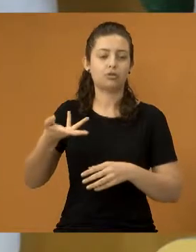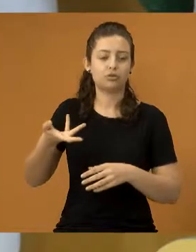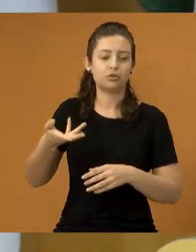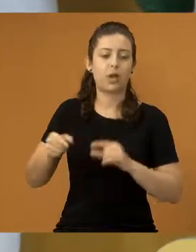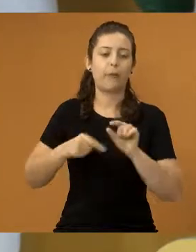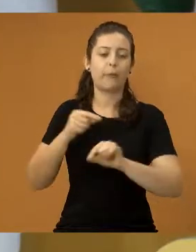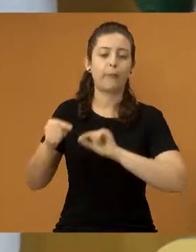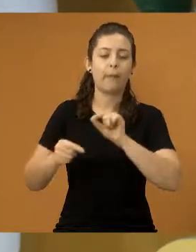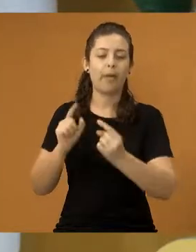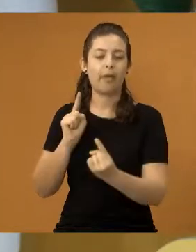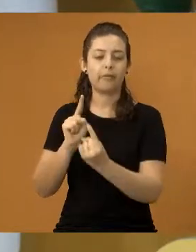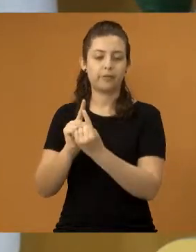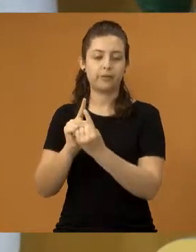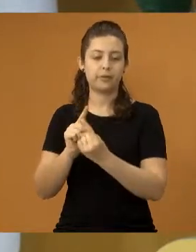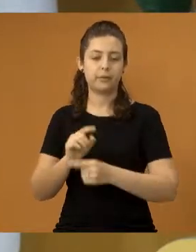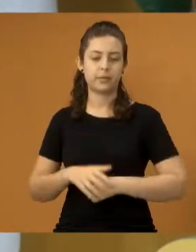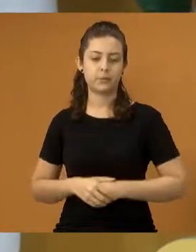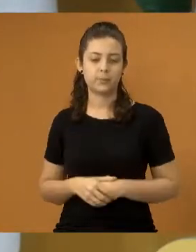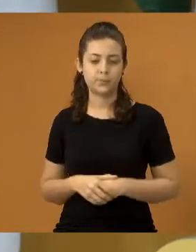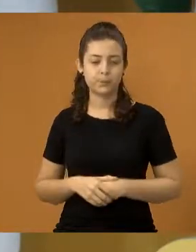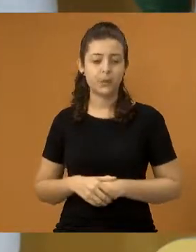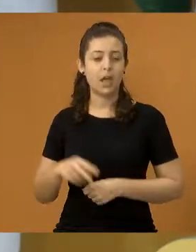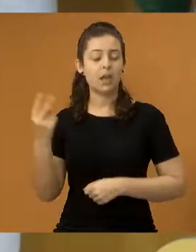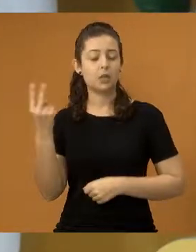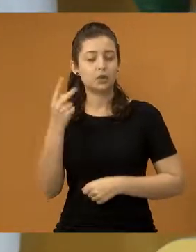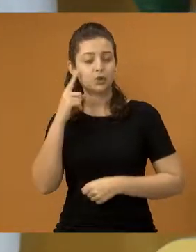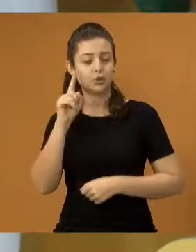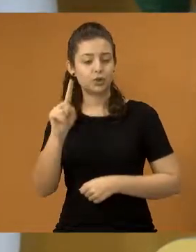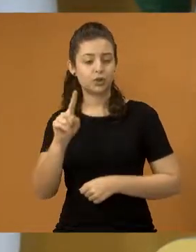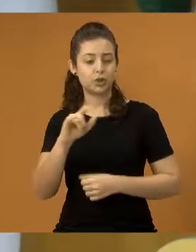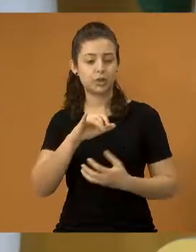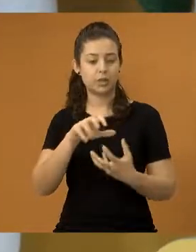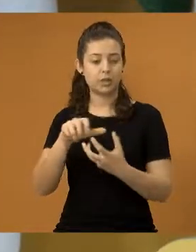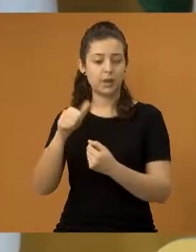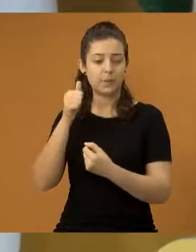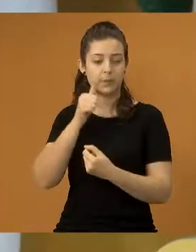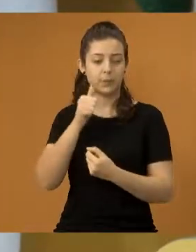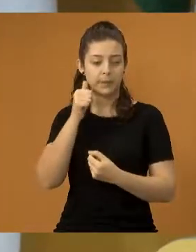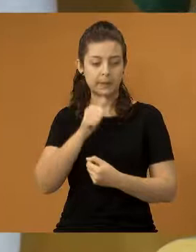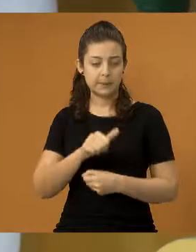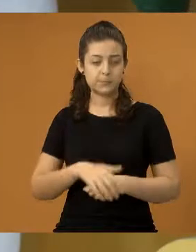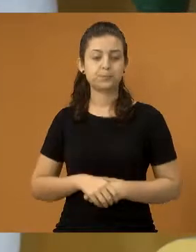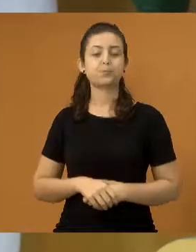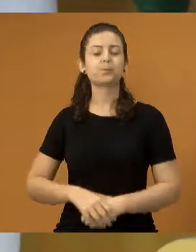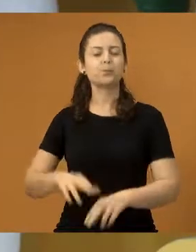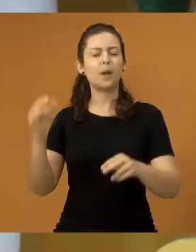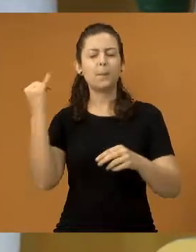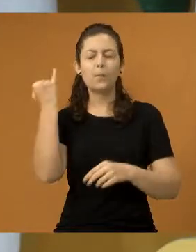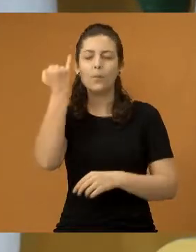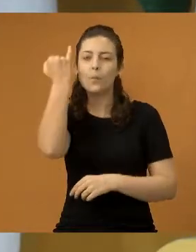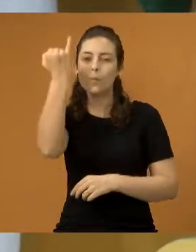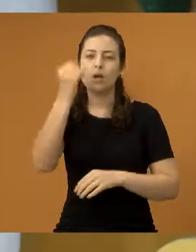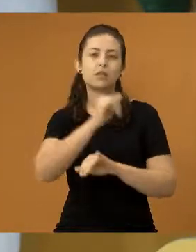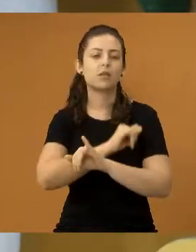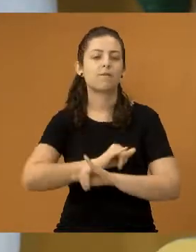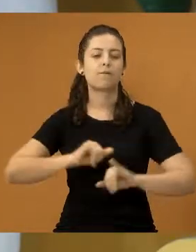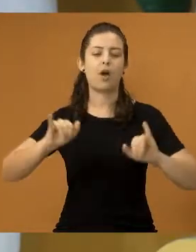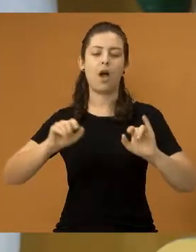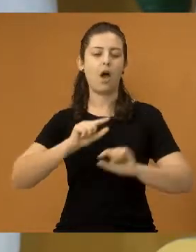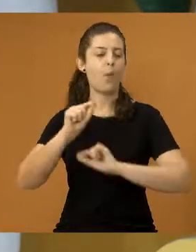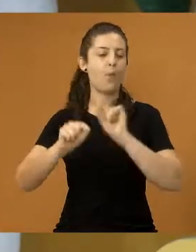bastante o atendimento. Essa semana do Dia Internacional da Mulher, aqui é superimportante também divulgar